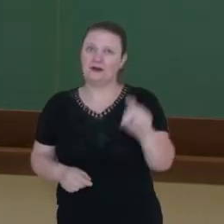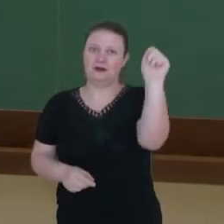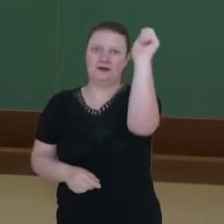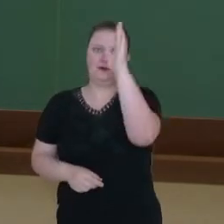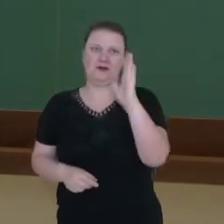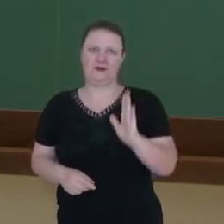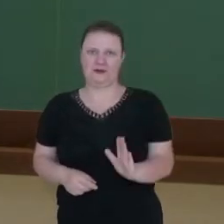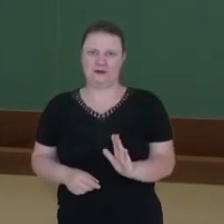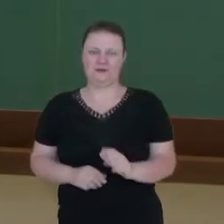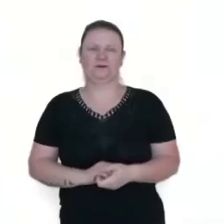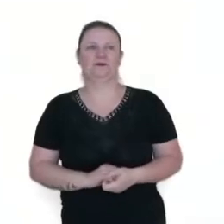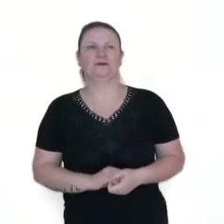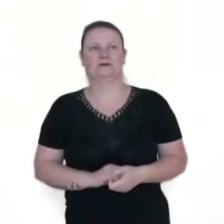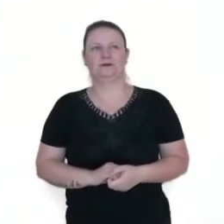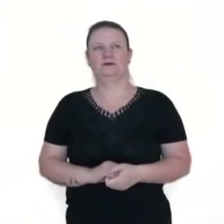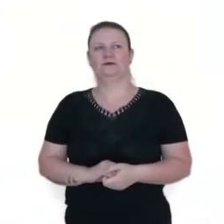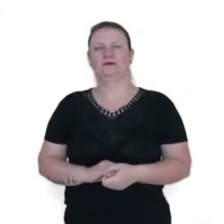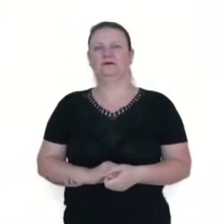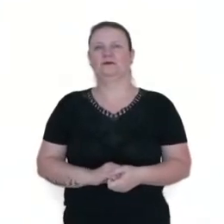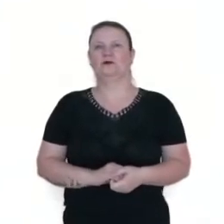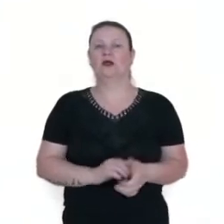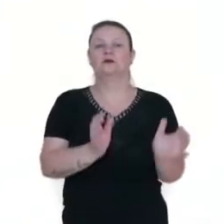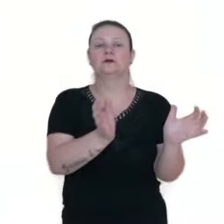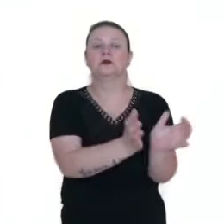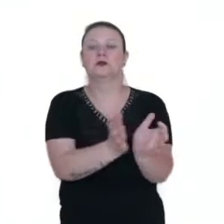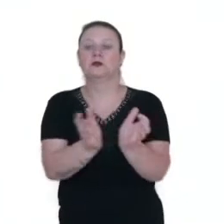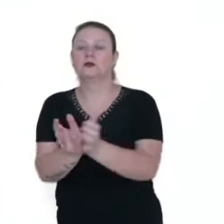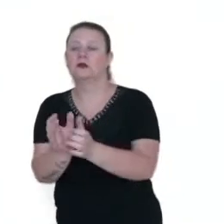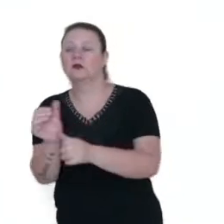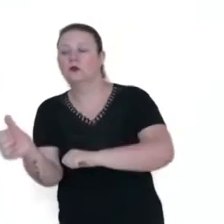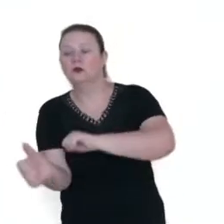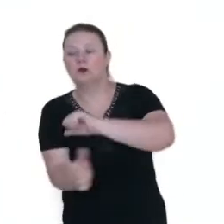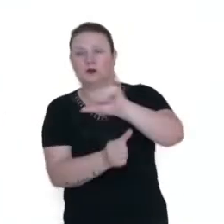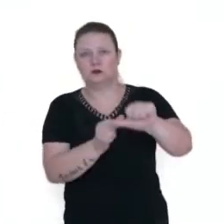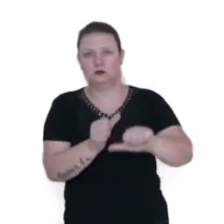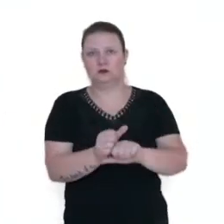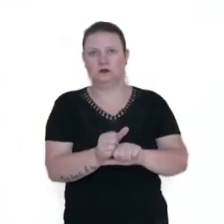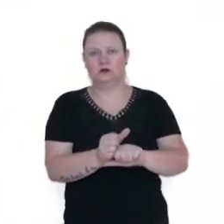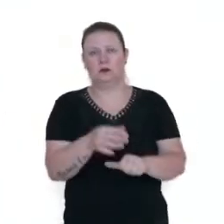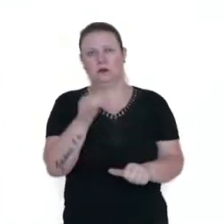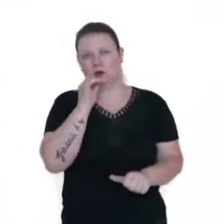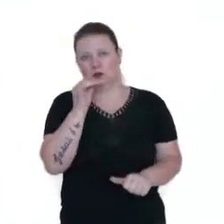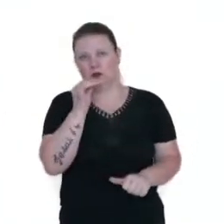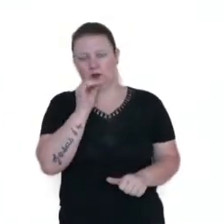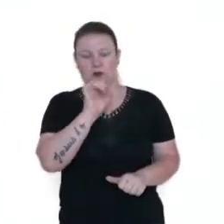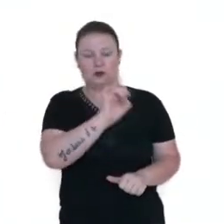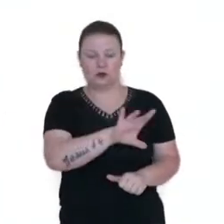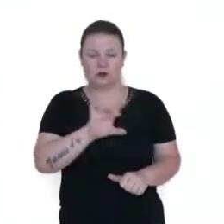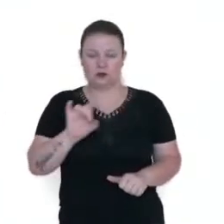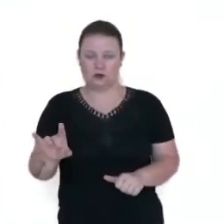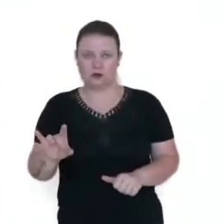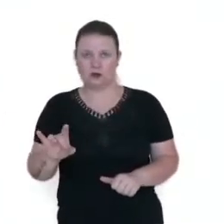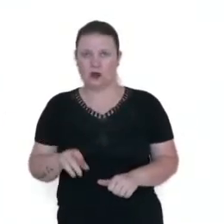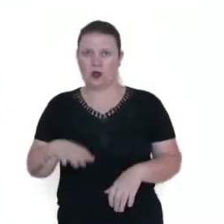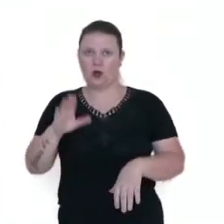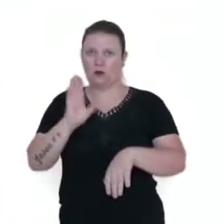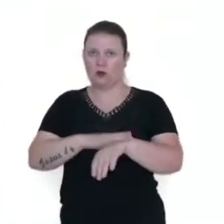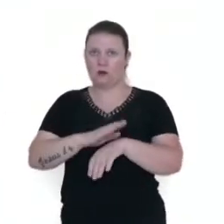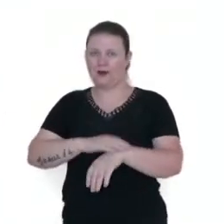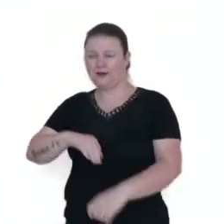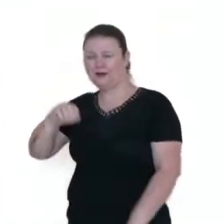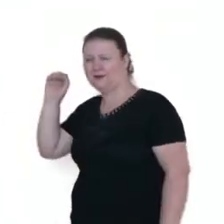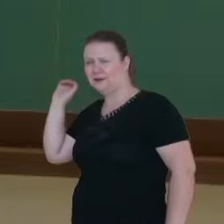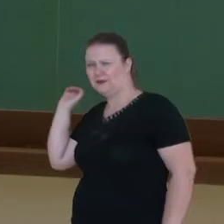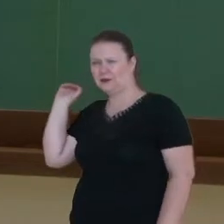As equipes se alternam atacando e defendendo, ou seja, cada equipe vai ser sua vez de atacar e sua